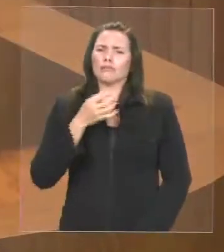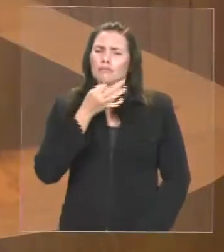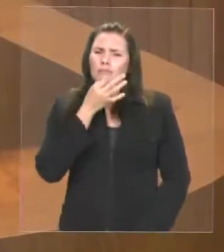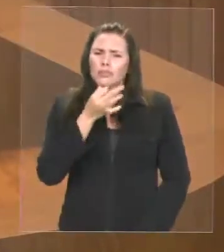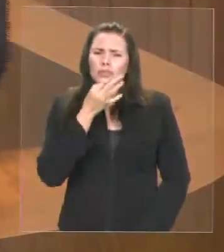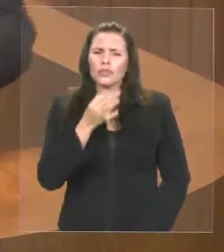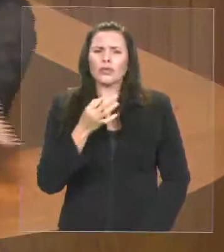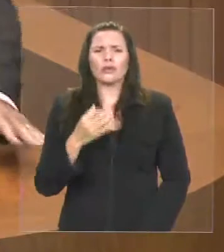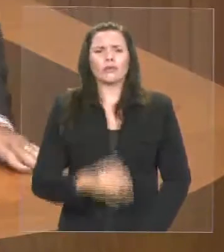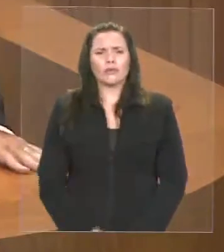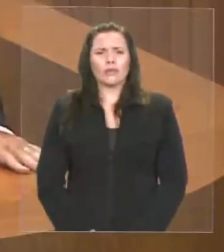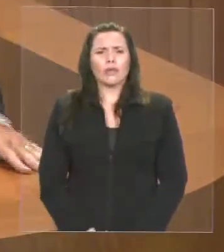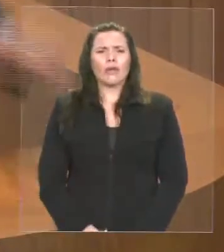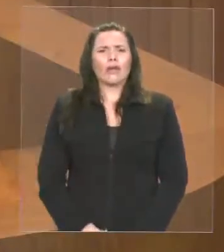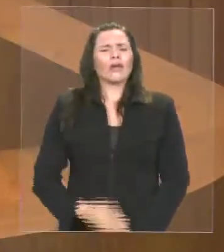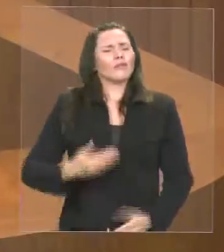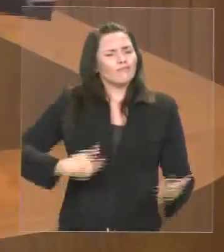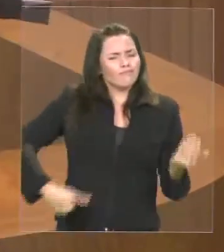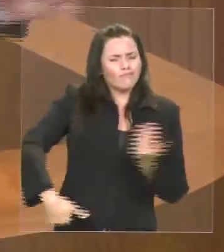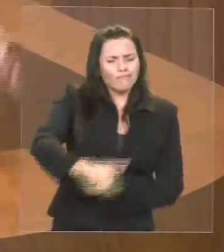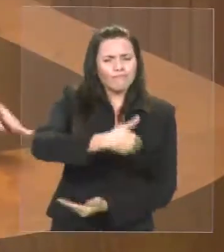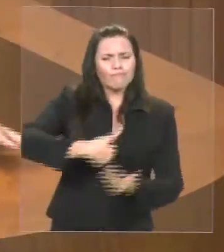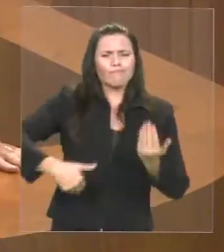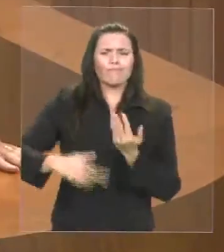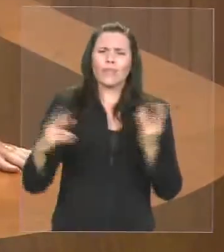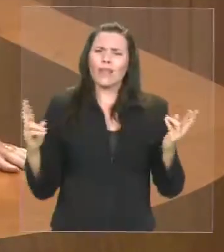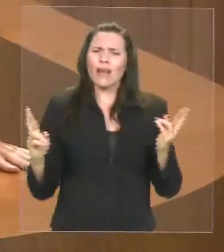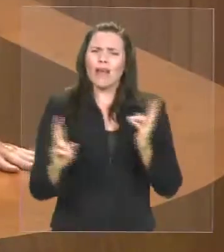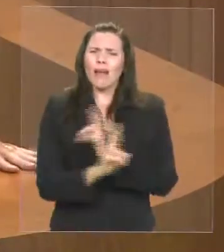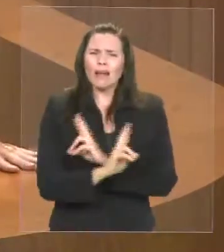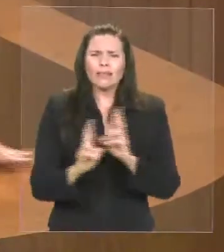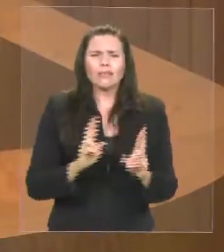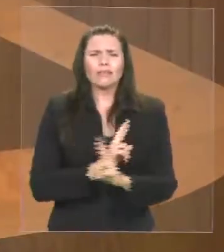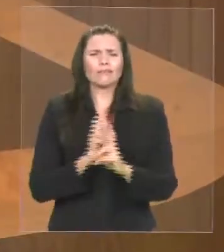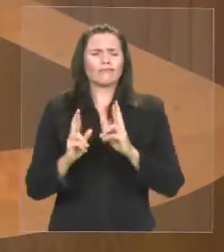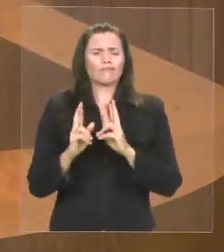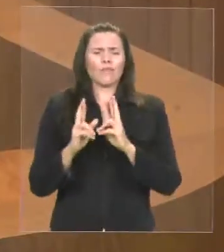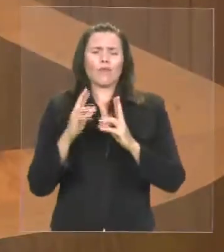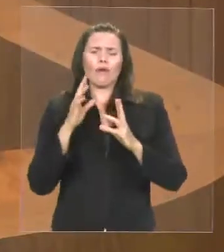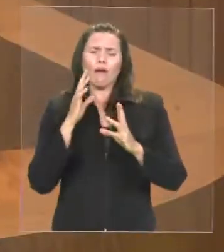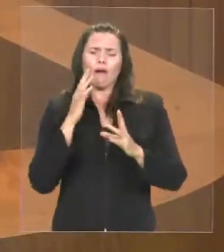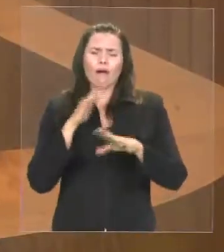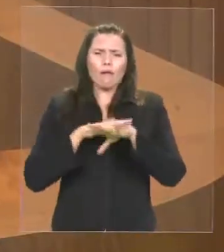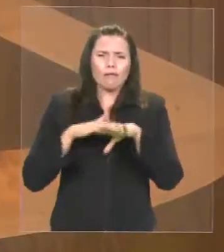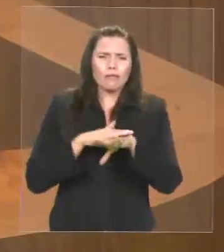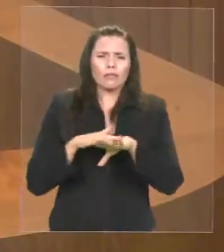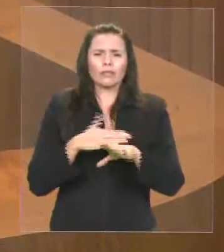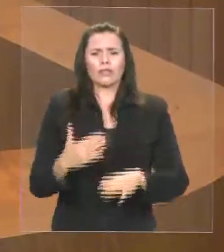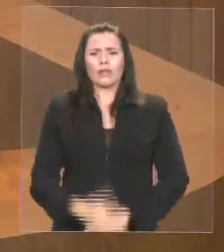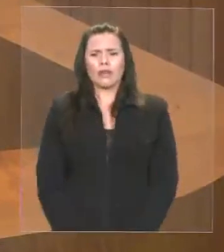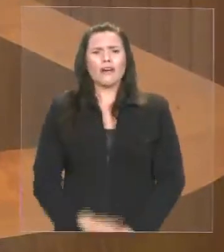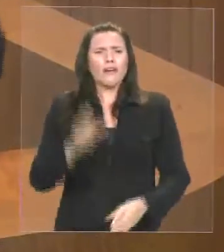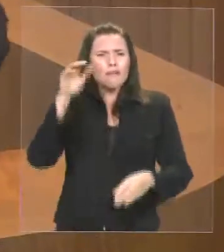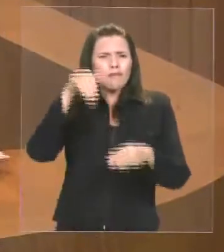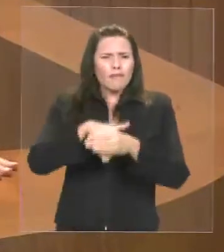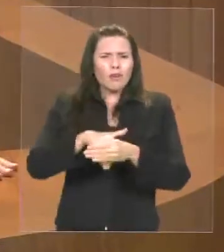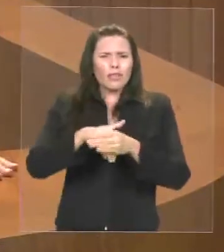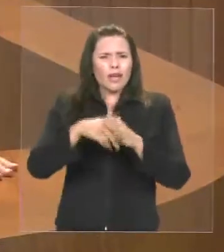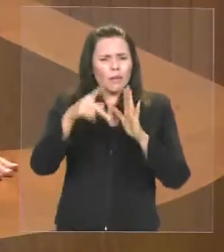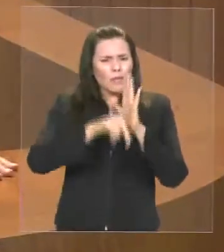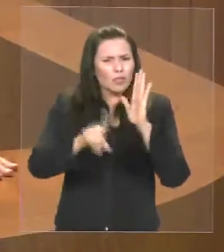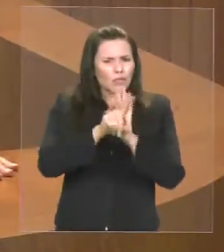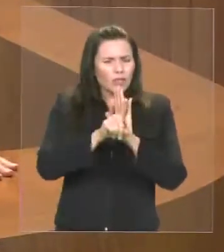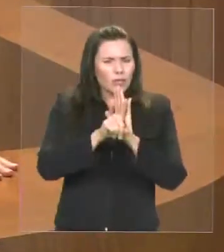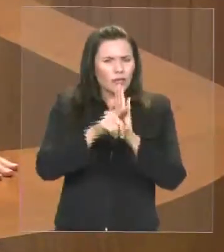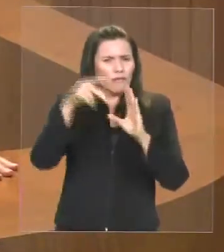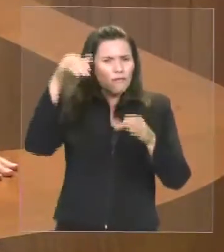uma proposta de diálogo. Não vamos votar essa matéria hoje. O governo, os líderes do governo, os deputados que apoiam o governo,